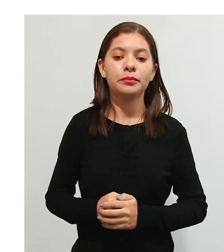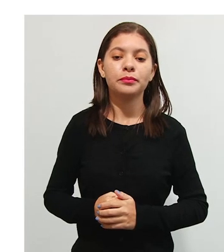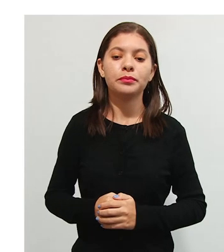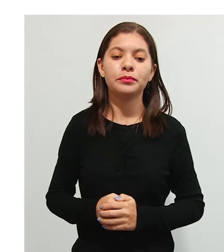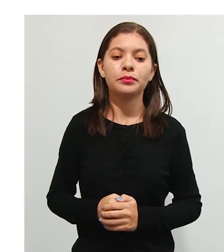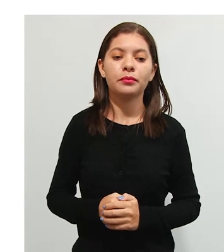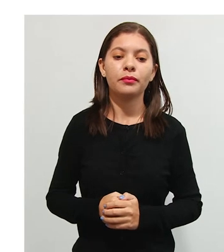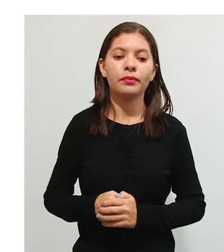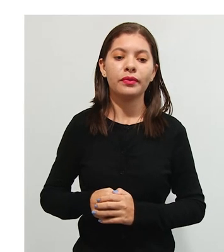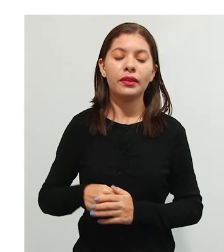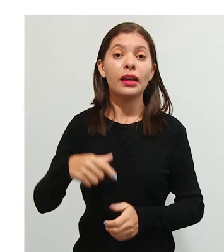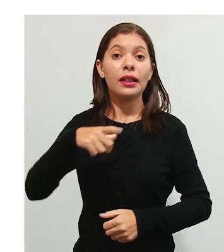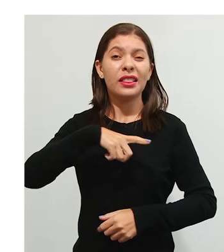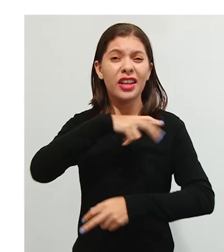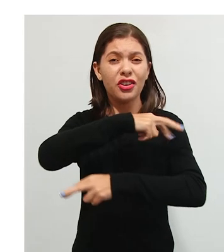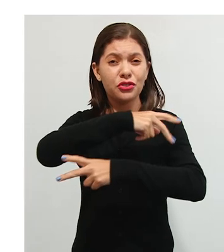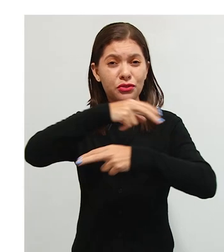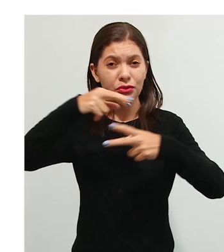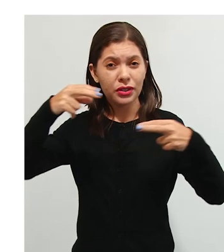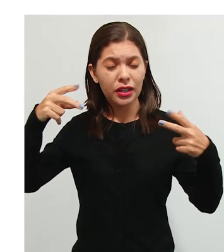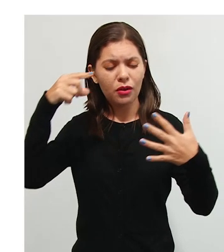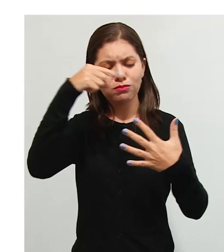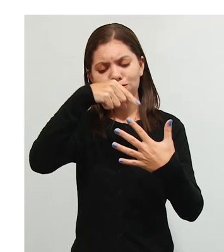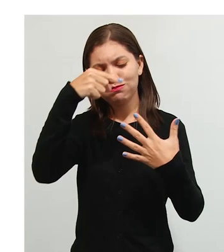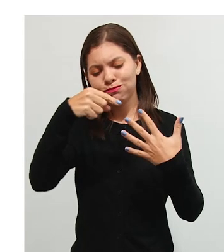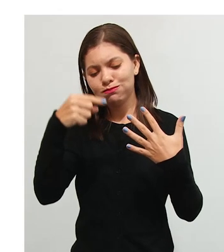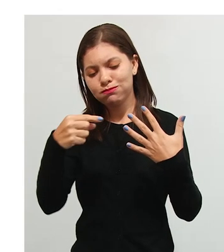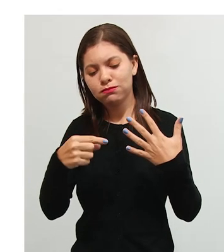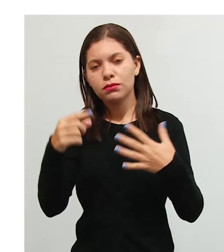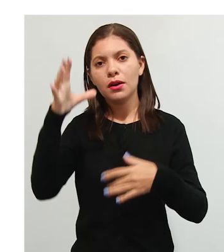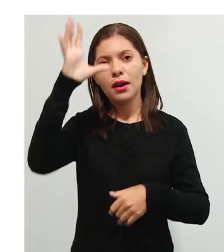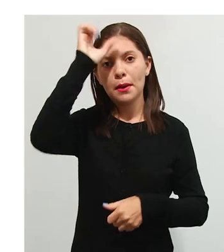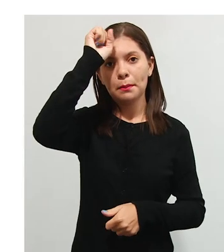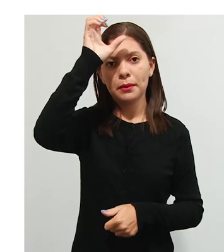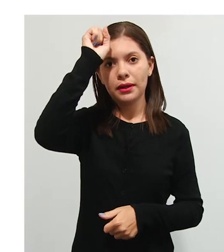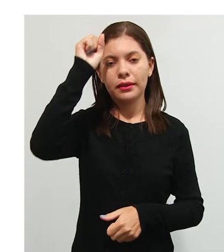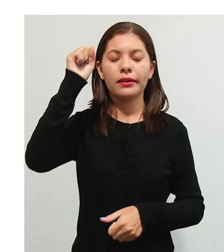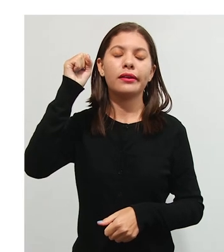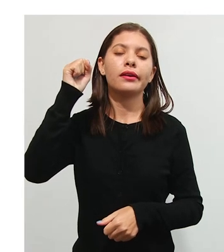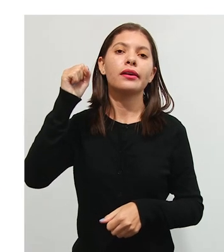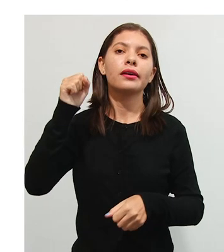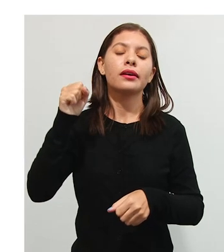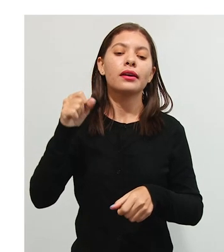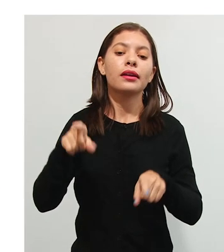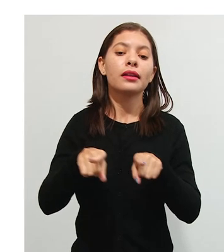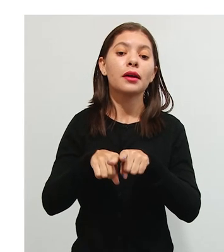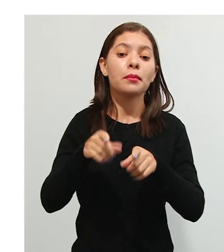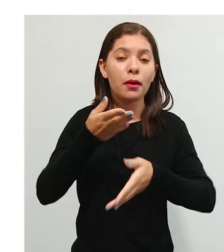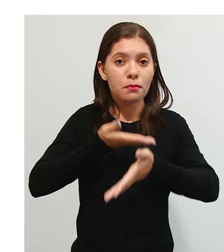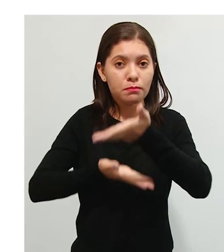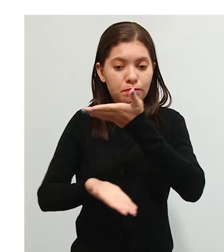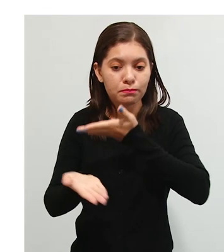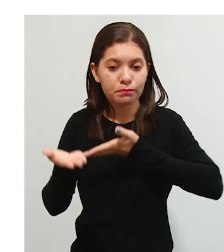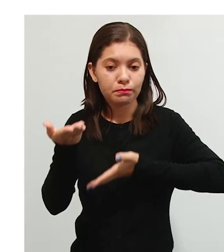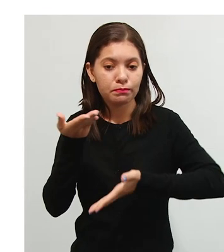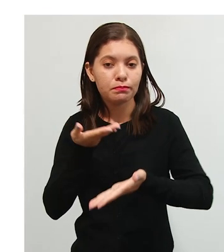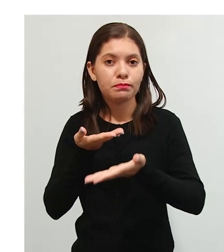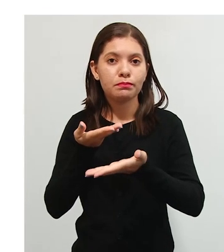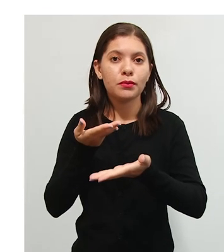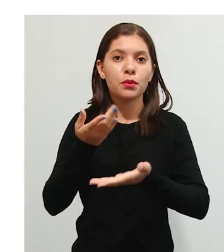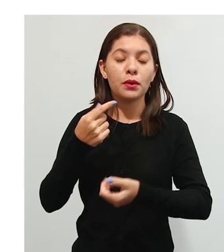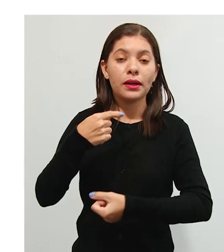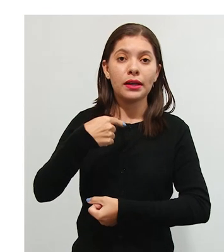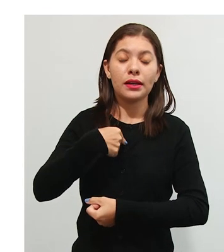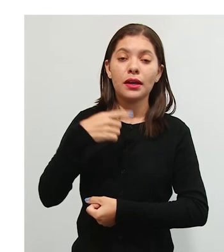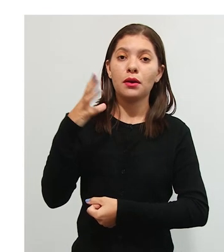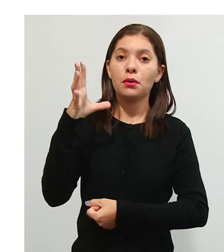formas diferentes de aprender, há o seu próprio processo de envolvimento com aquilo que você aprende, que